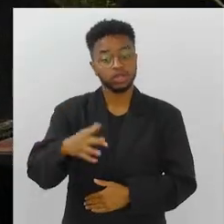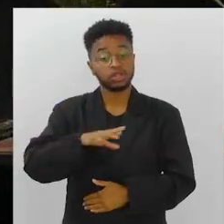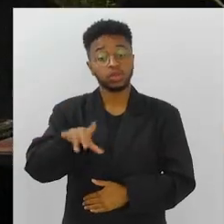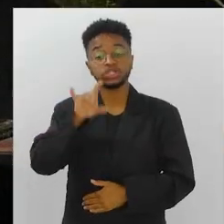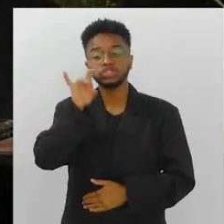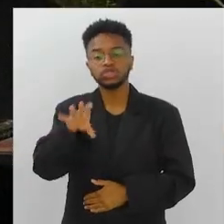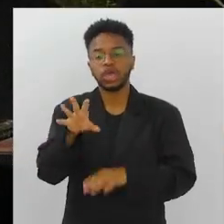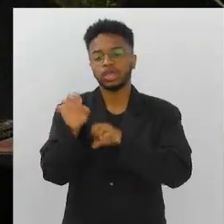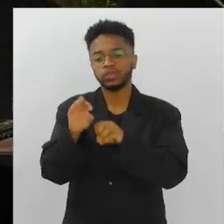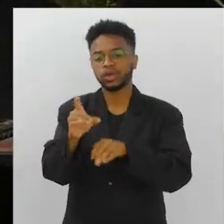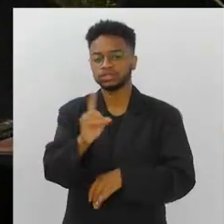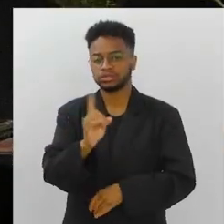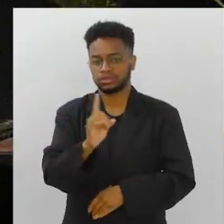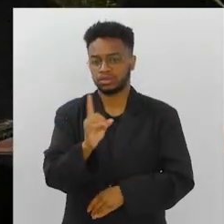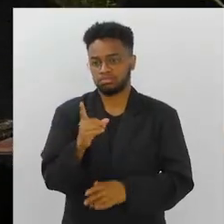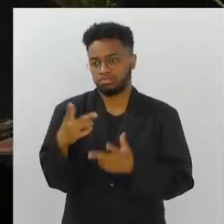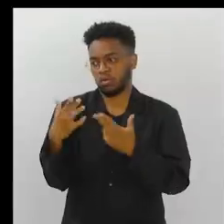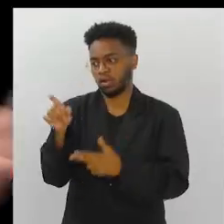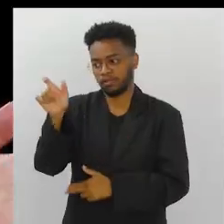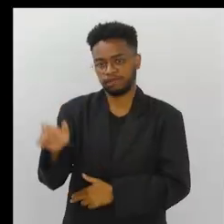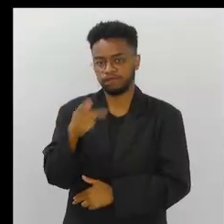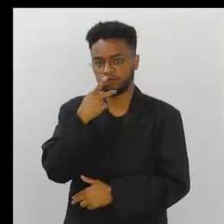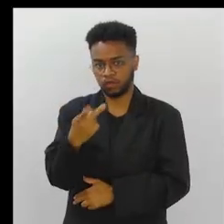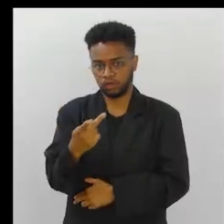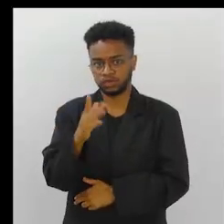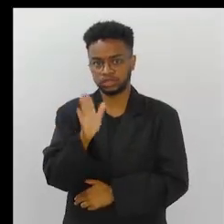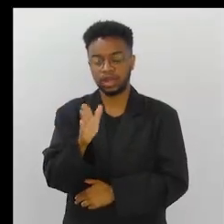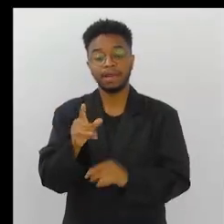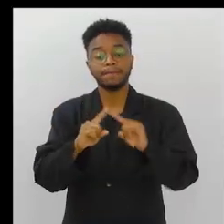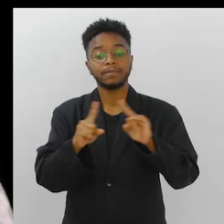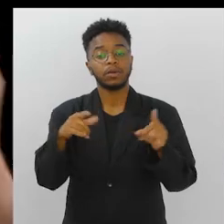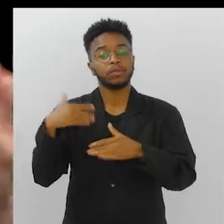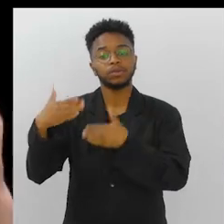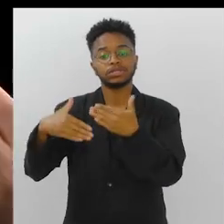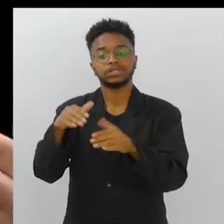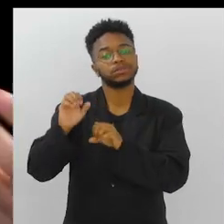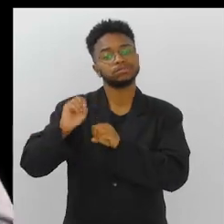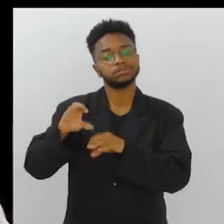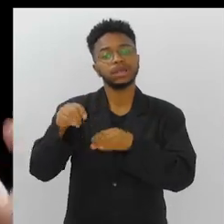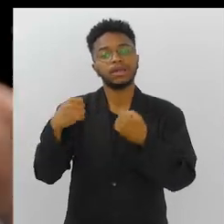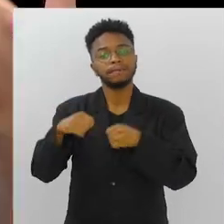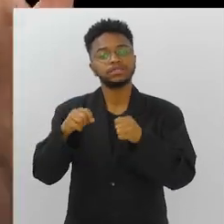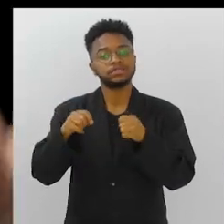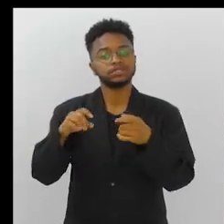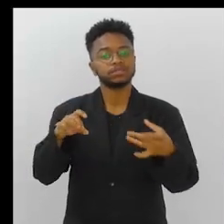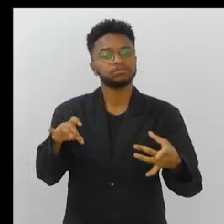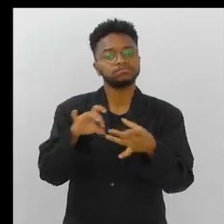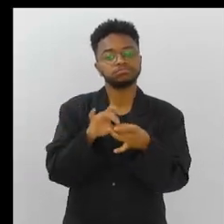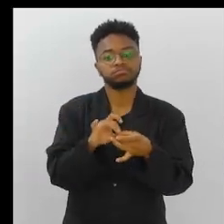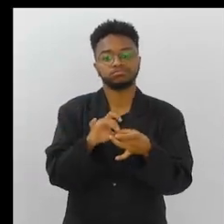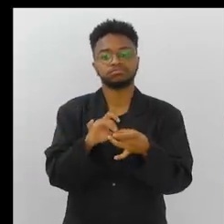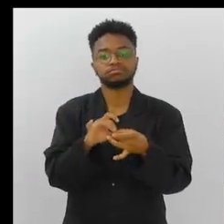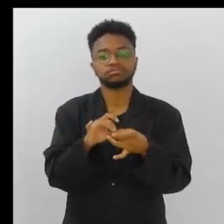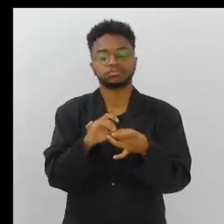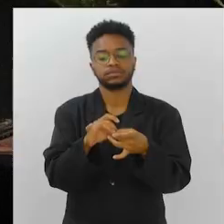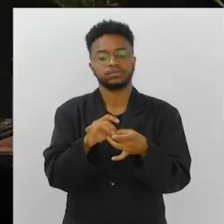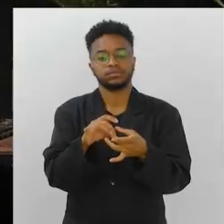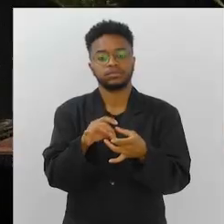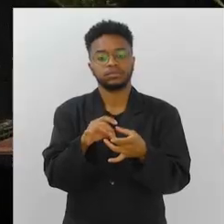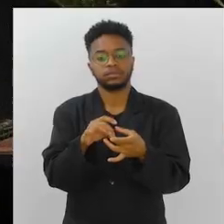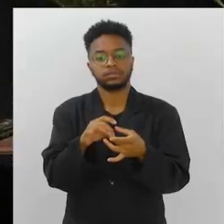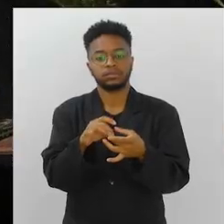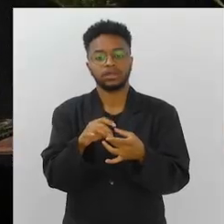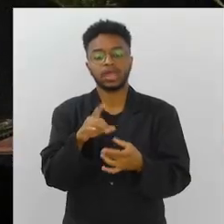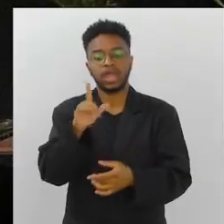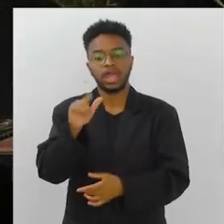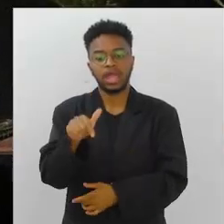só um processo educacional, como o Fred estava colocando, o Márcio ressaltou aqui, mas um processo educacional em as pessoas sejam inseridas. É o